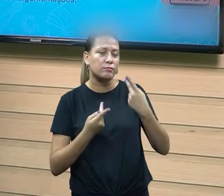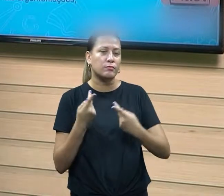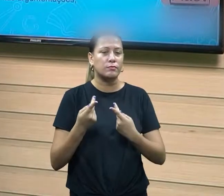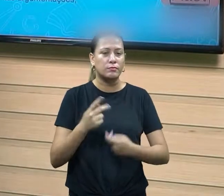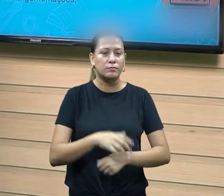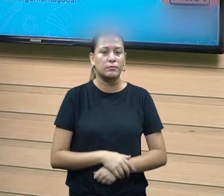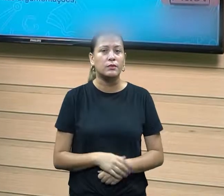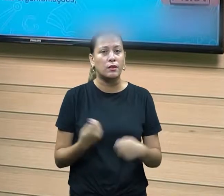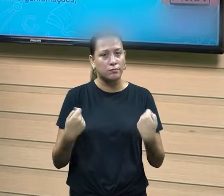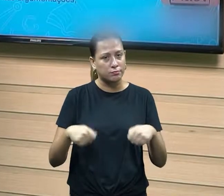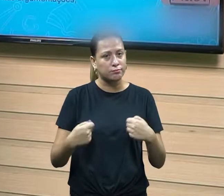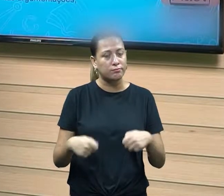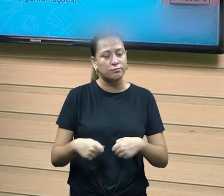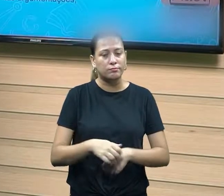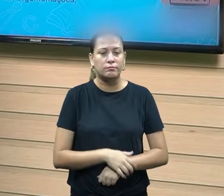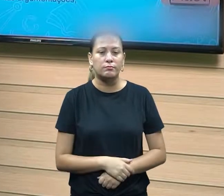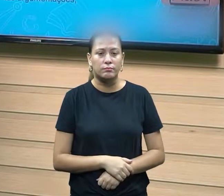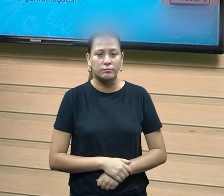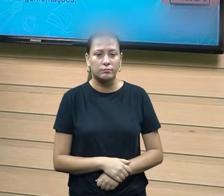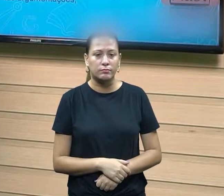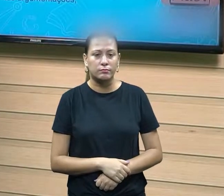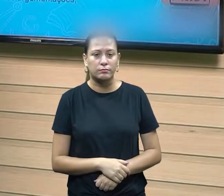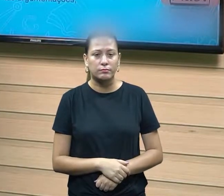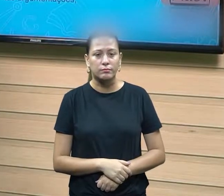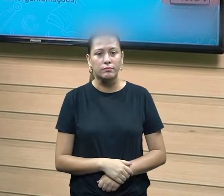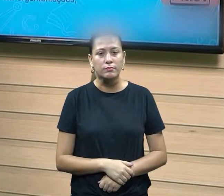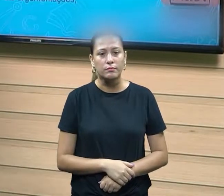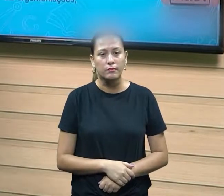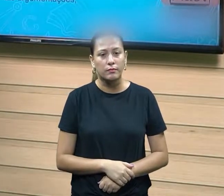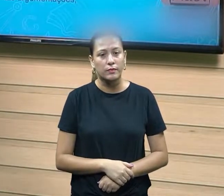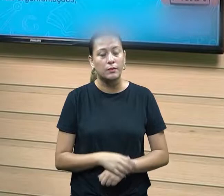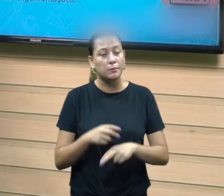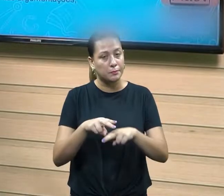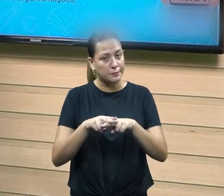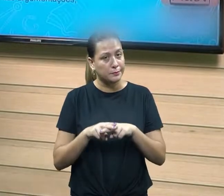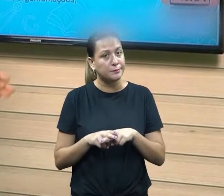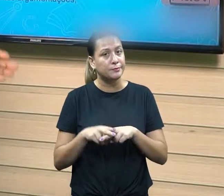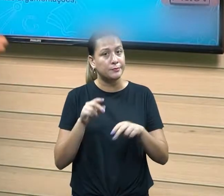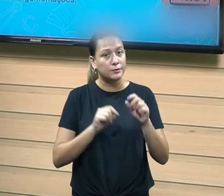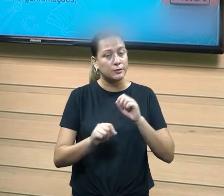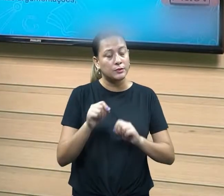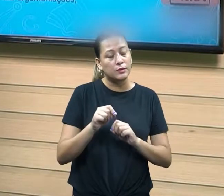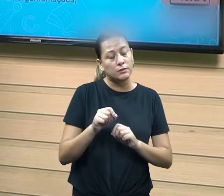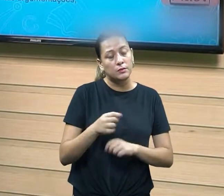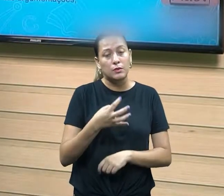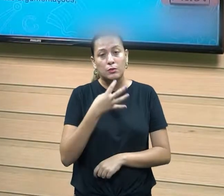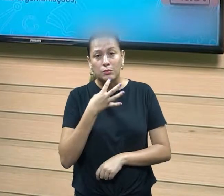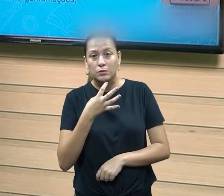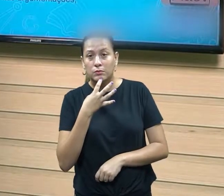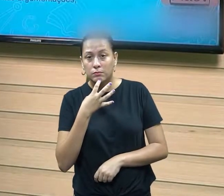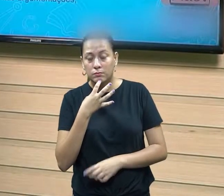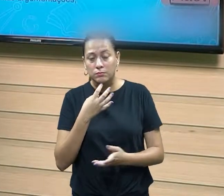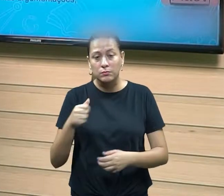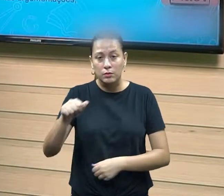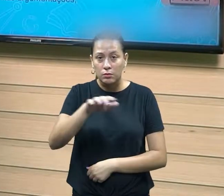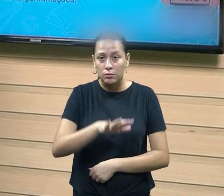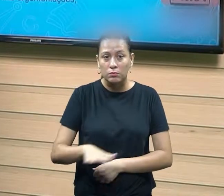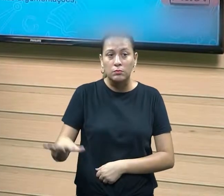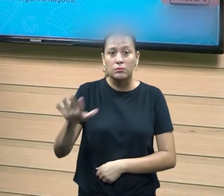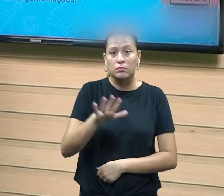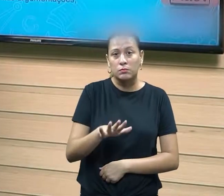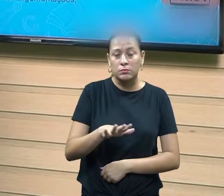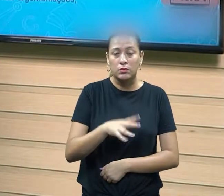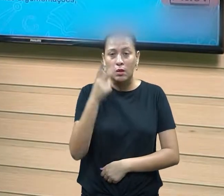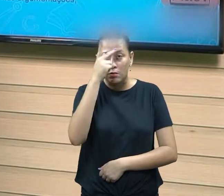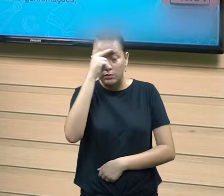que se faz necessário, né. Então, por isso que eu preciso reconhecer, né, as partes que estão envolvidas e que daí